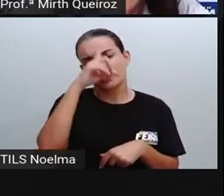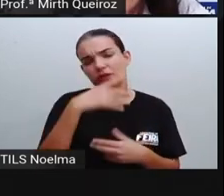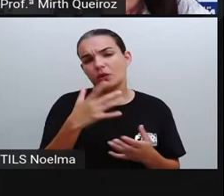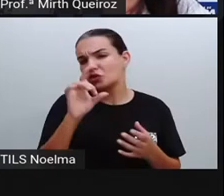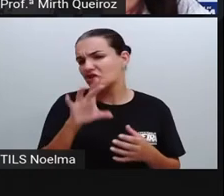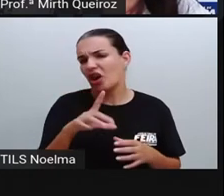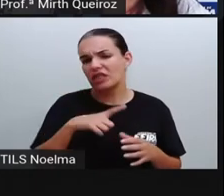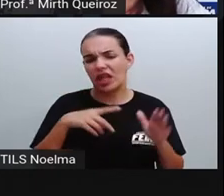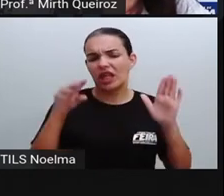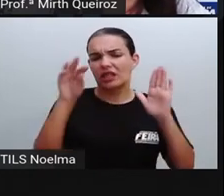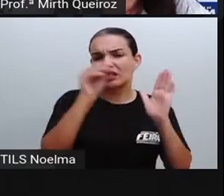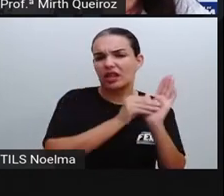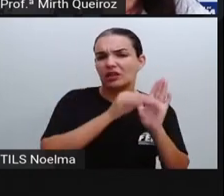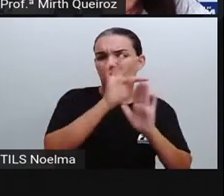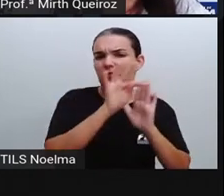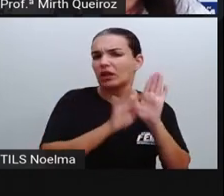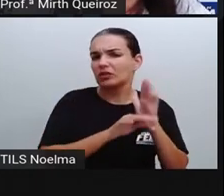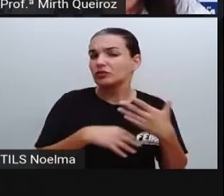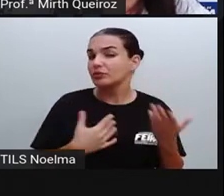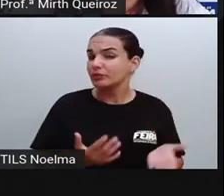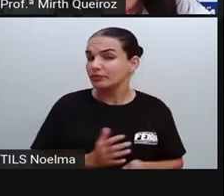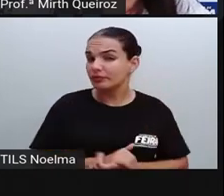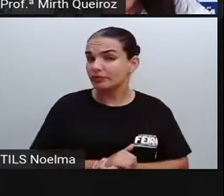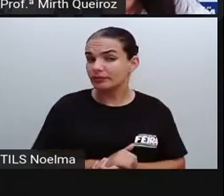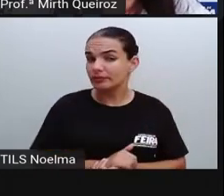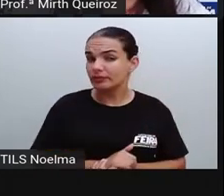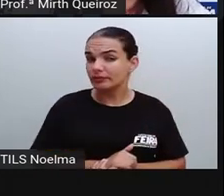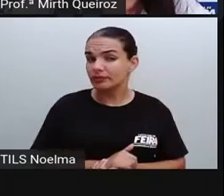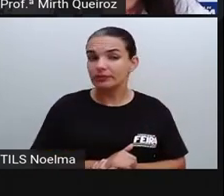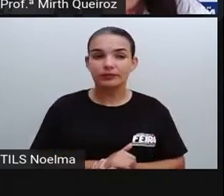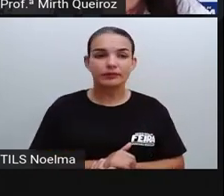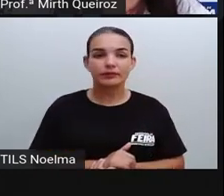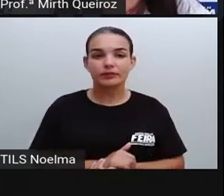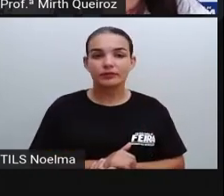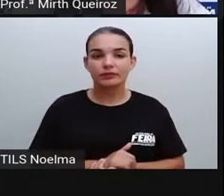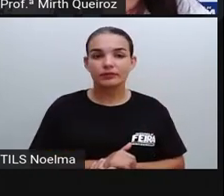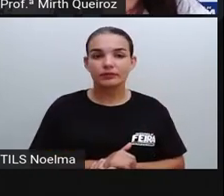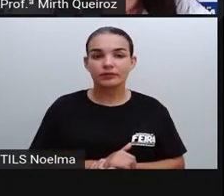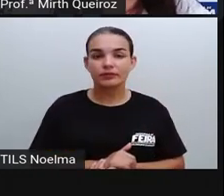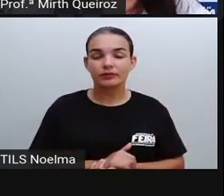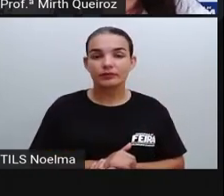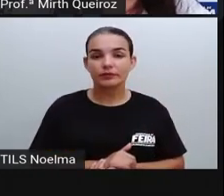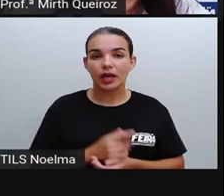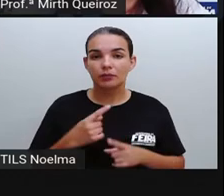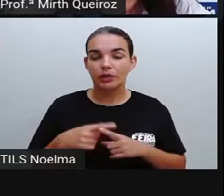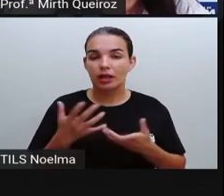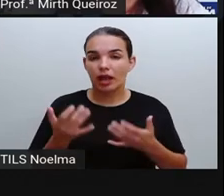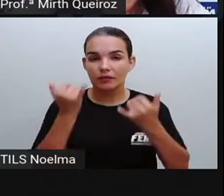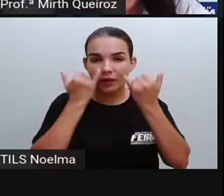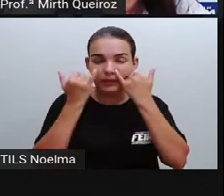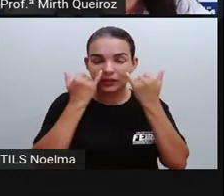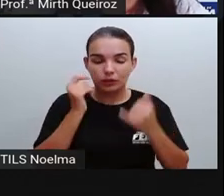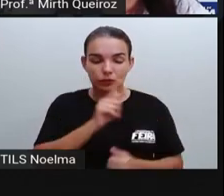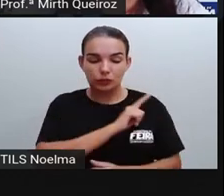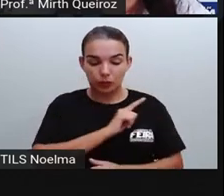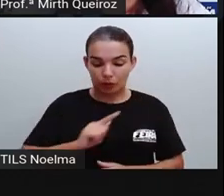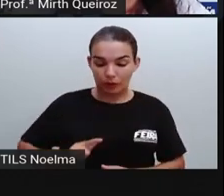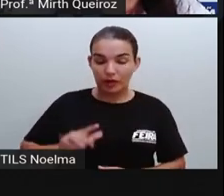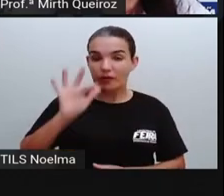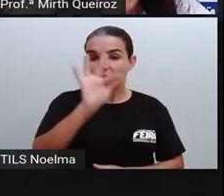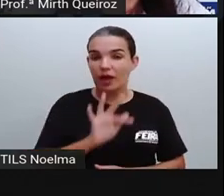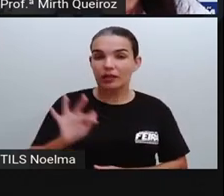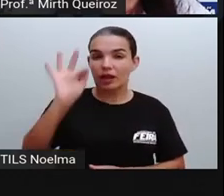qual a informação que está querendo ser transmitida, neste caso aí, pelo governo federal em relação às